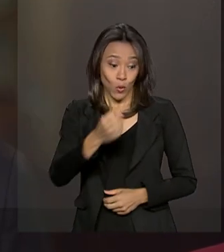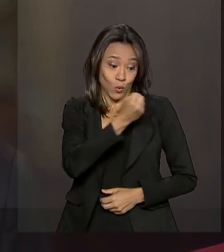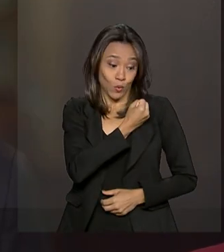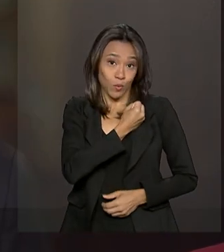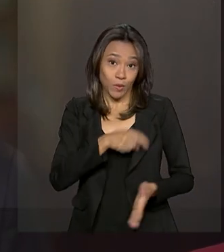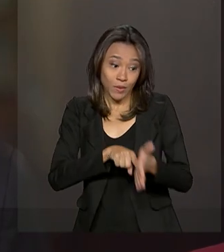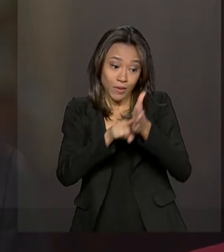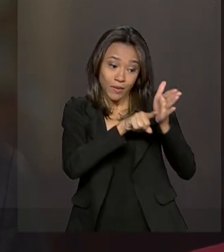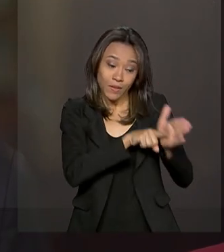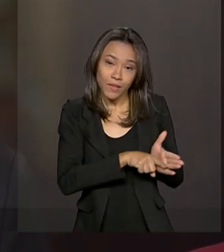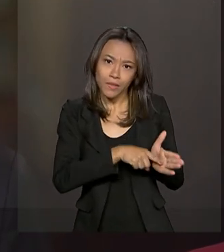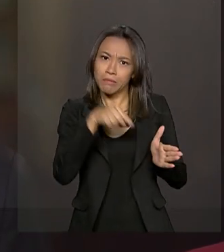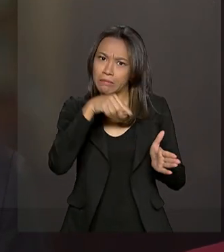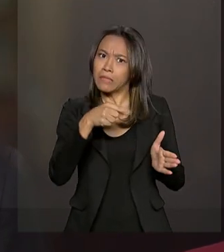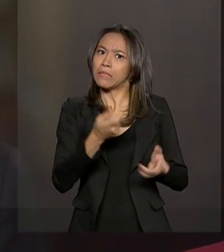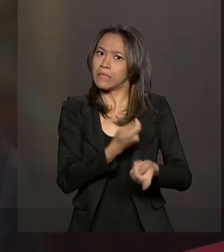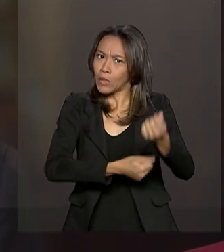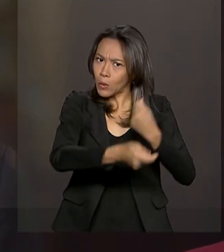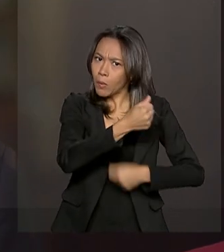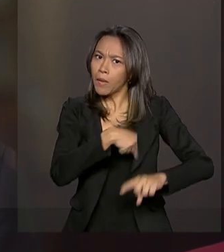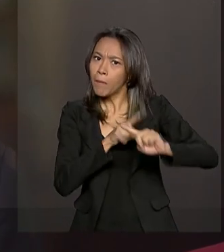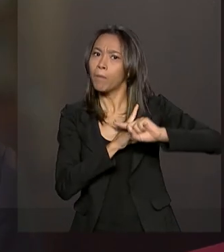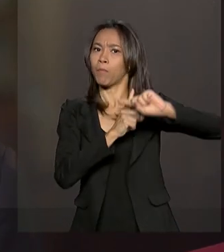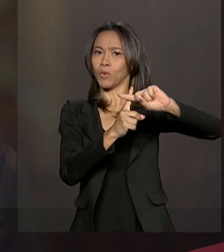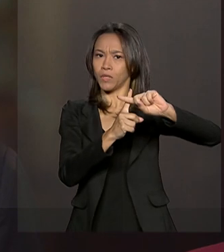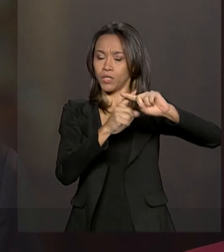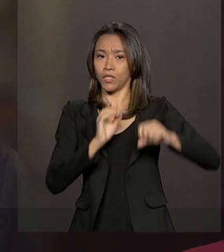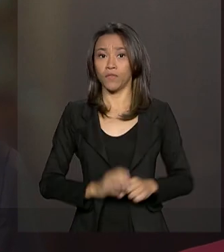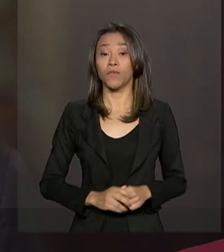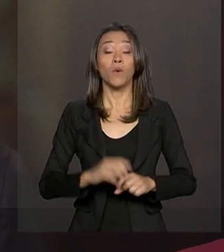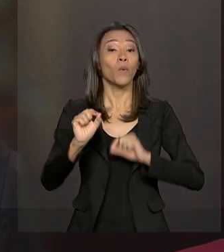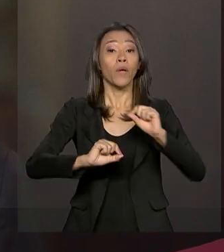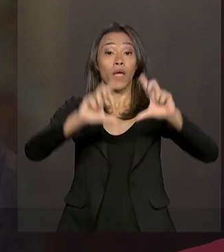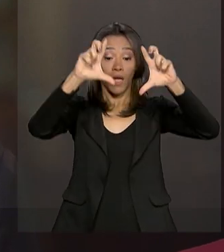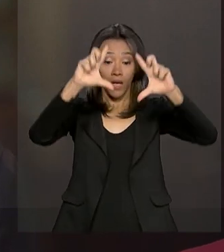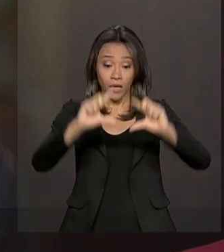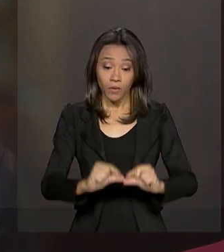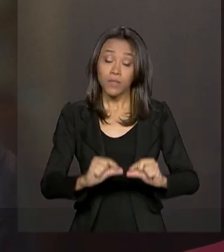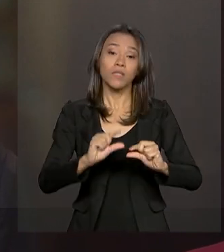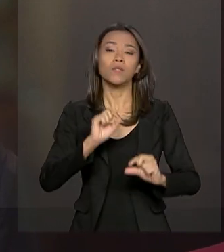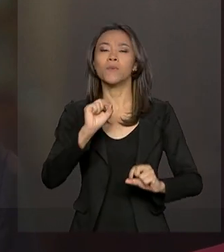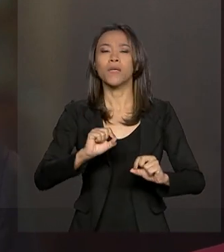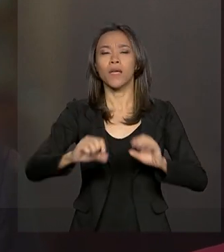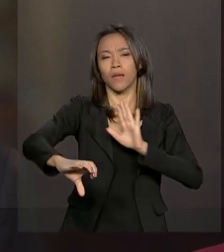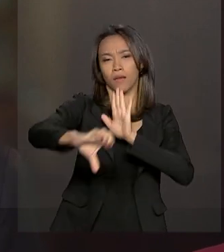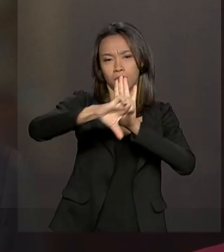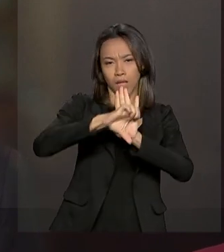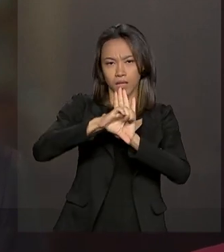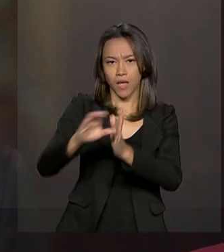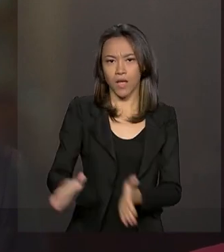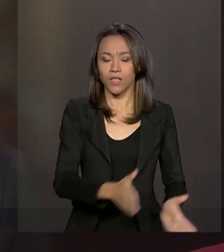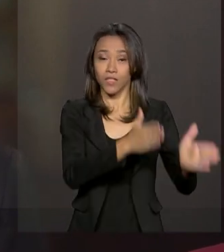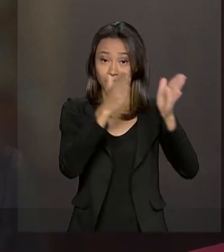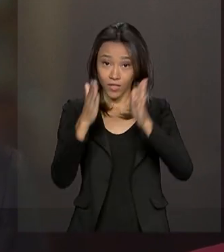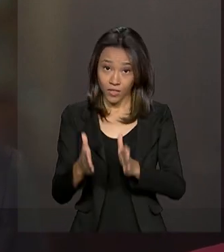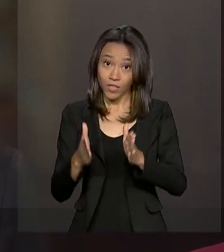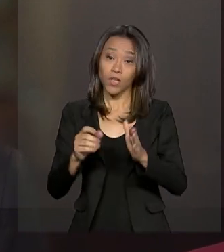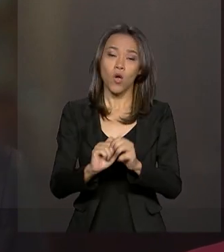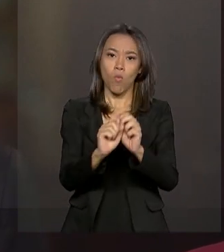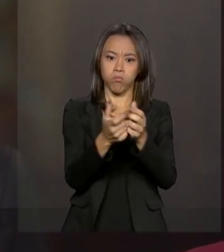positivos da economia, a queda dos índices de criminalidade, o aumento